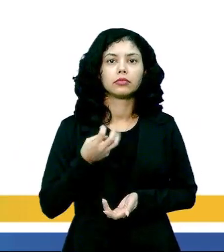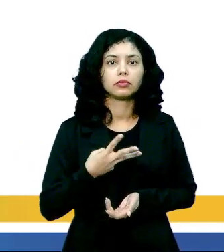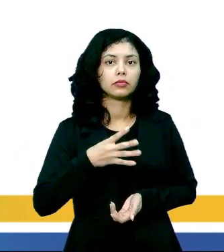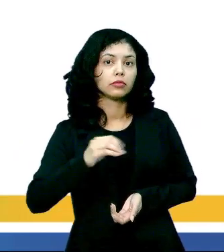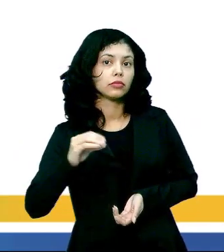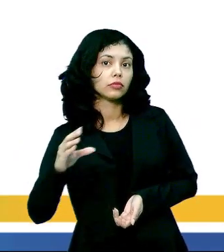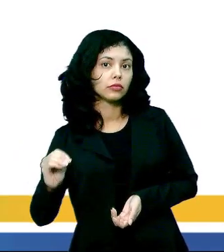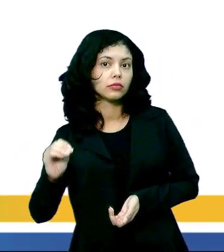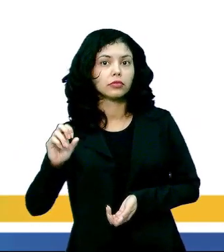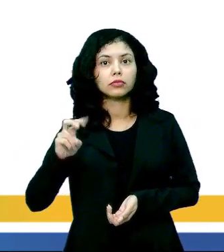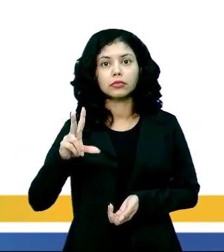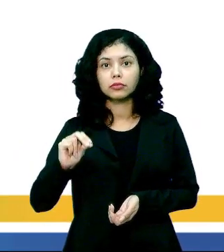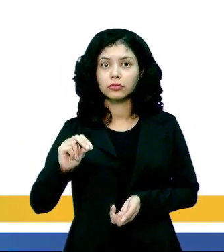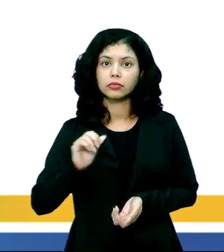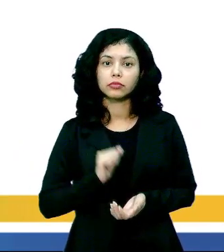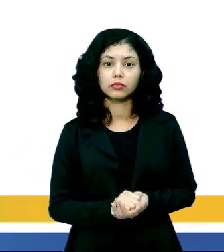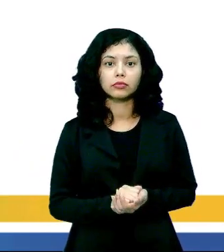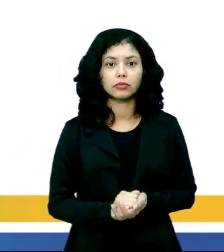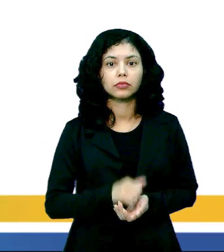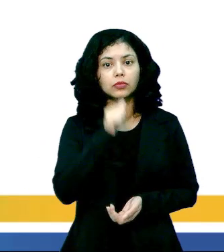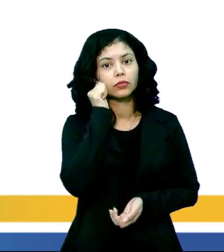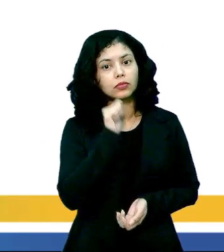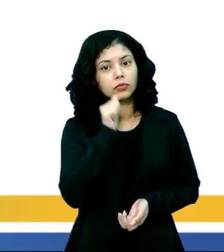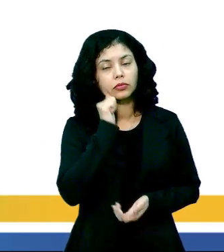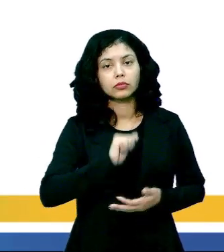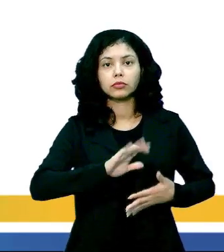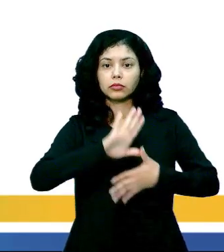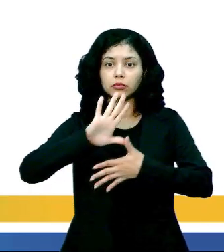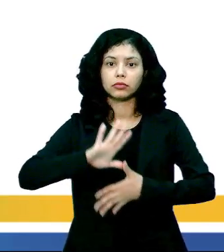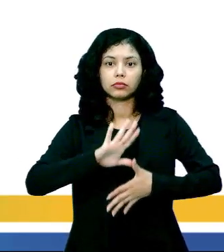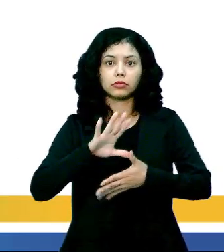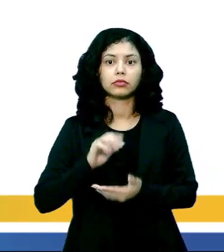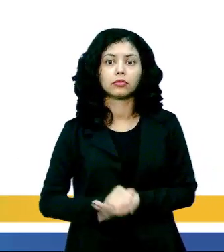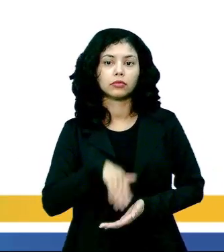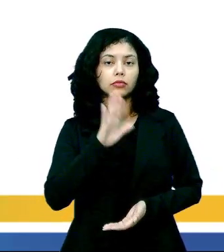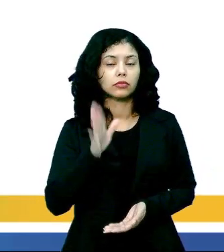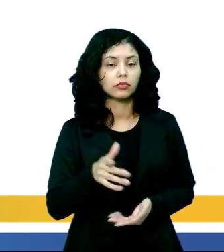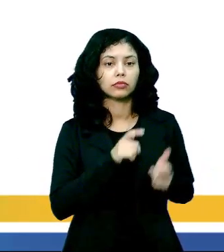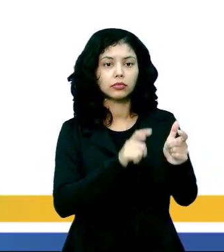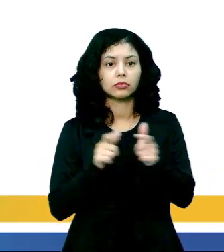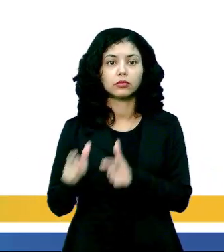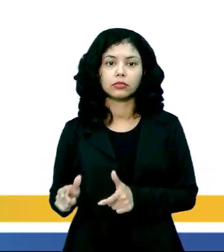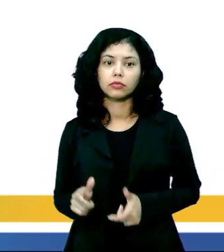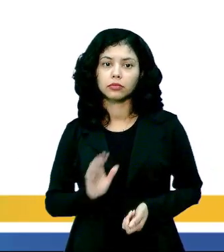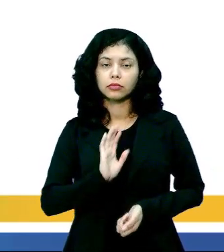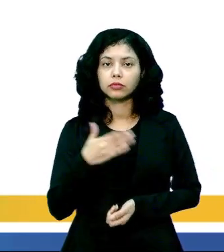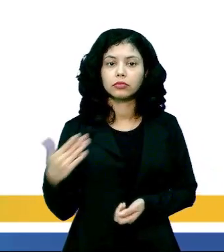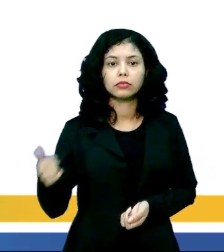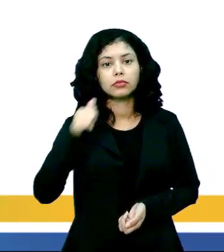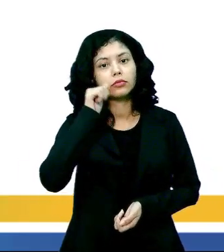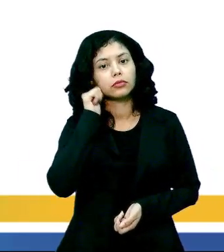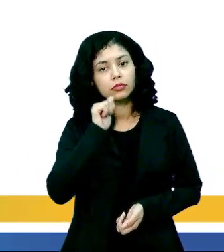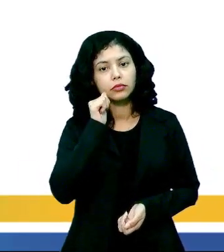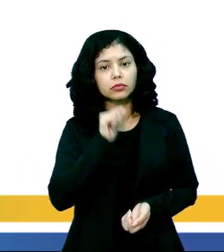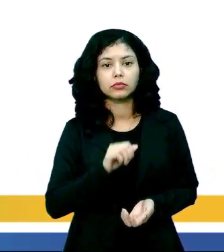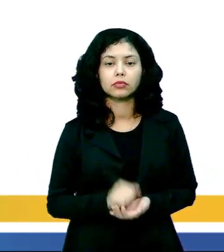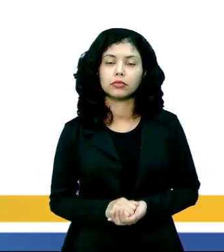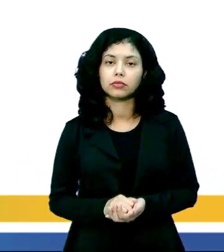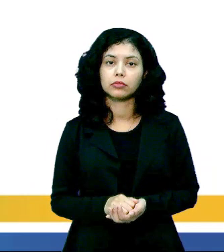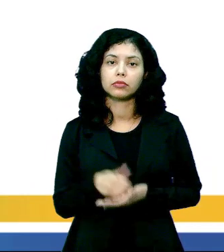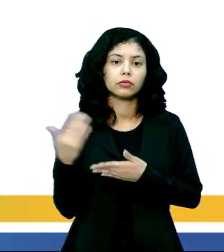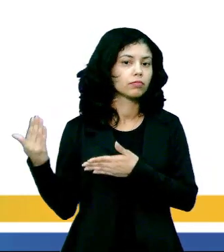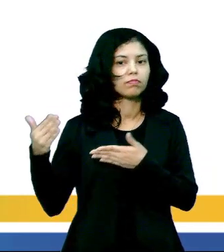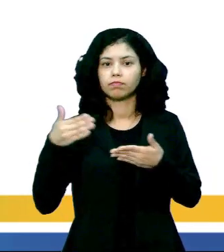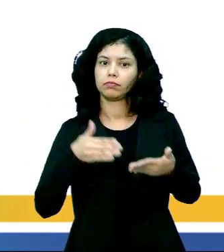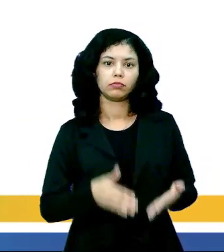de 350 astronautas americanas já tiveram no espaço, Enquanto